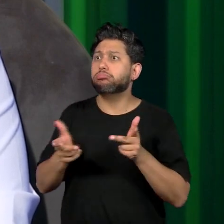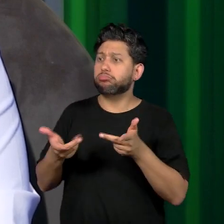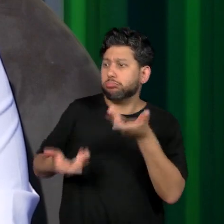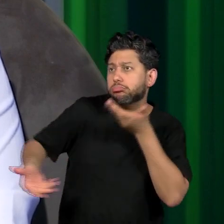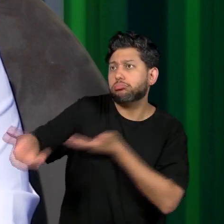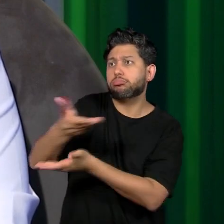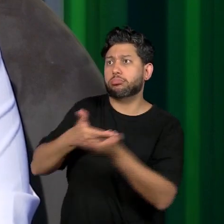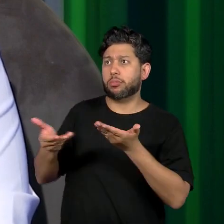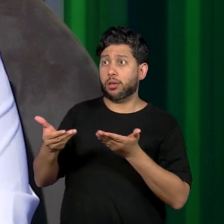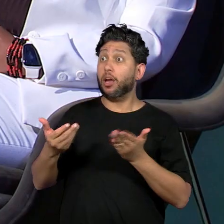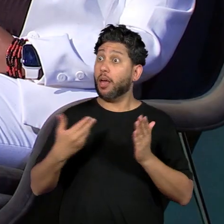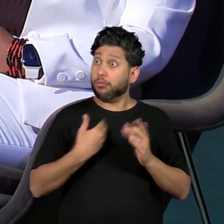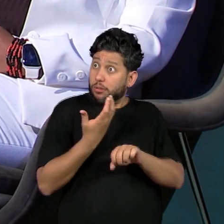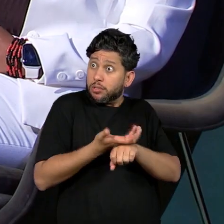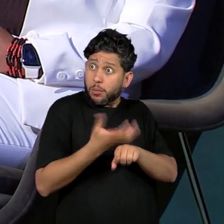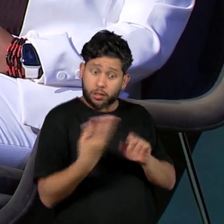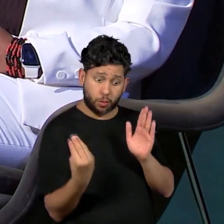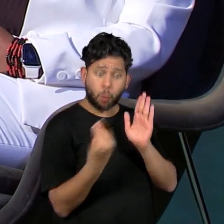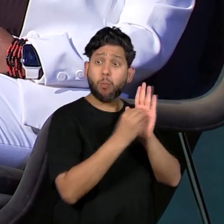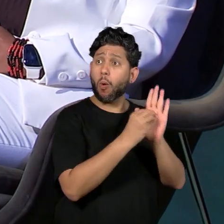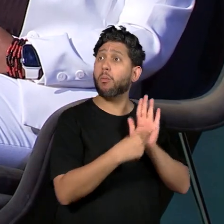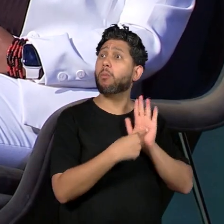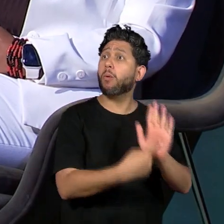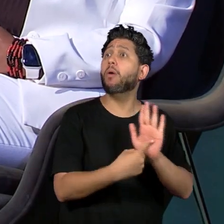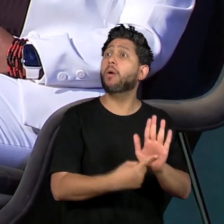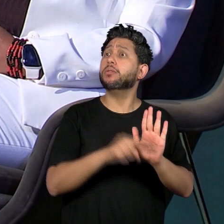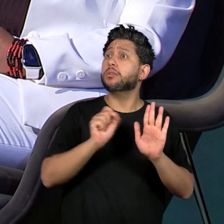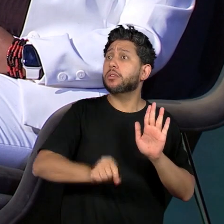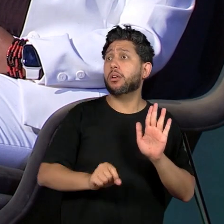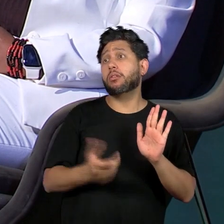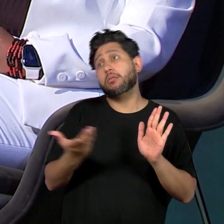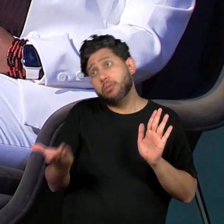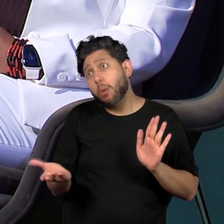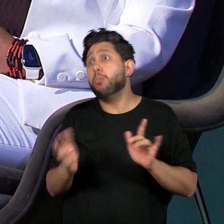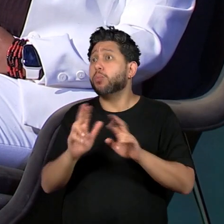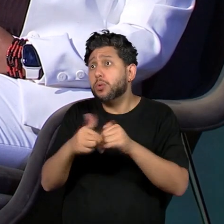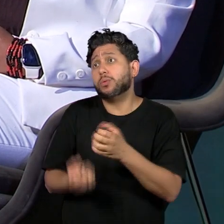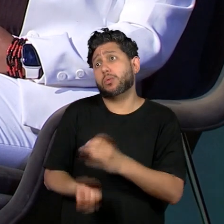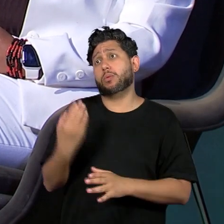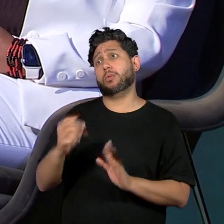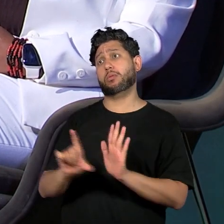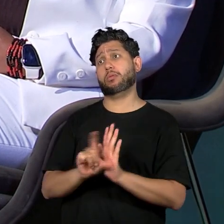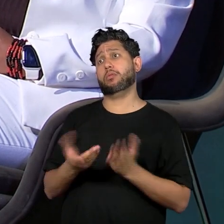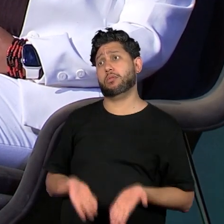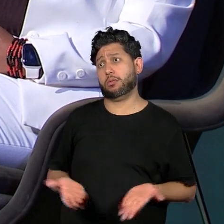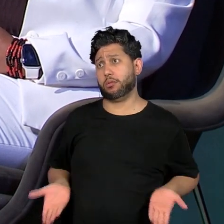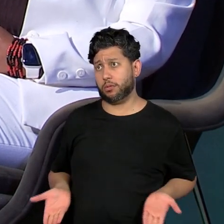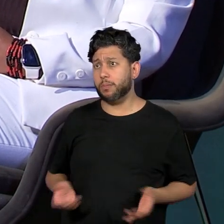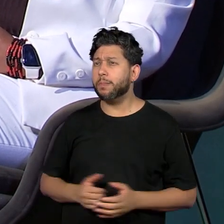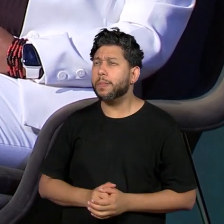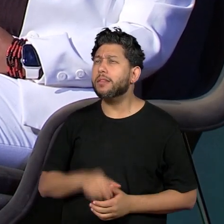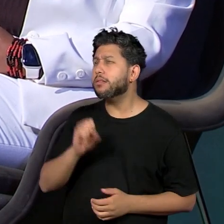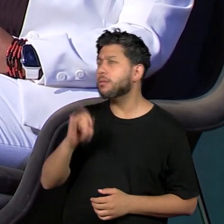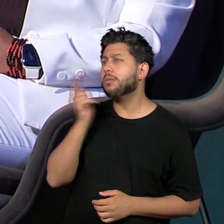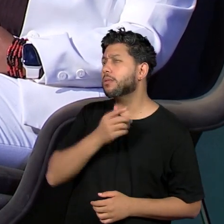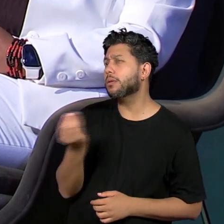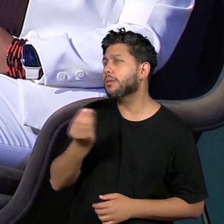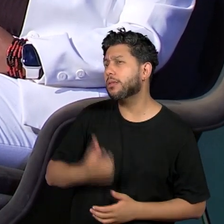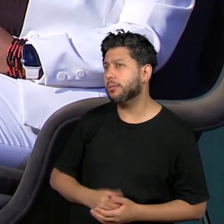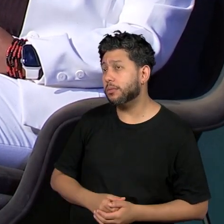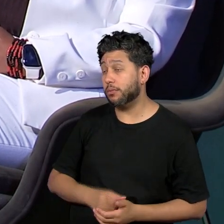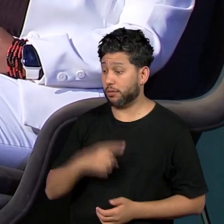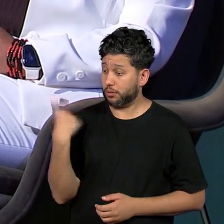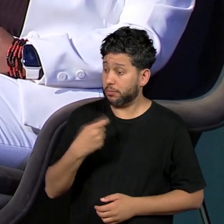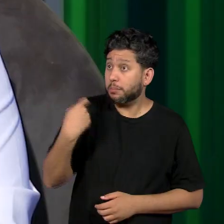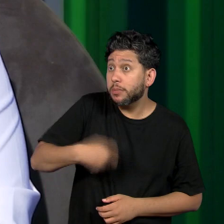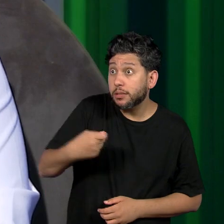currículo, na efetivação mesmo, é o objetivo principal da estrutura. E para que isso ocorra, precisamos